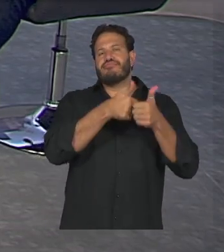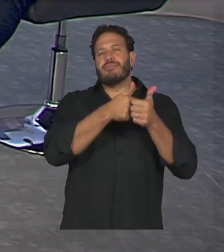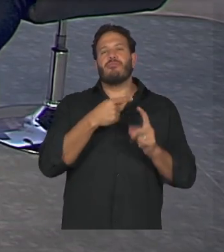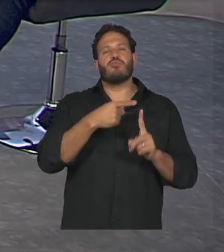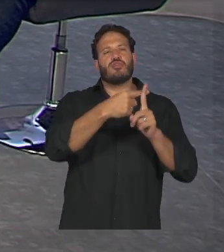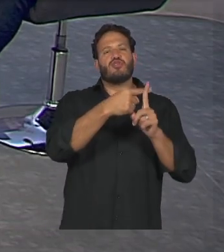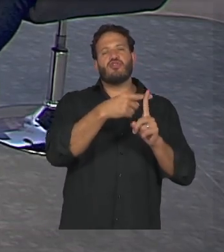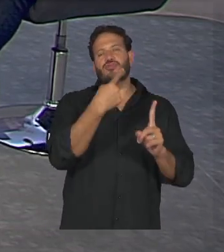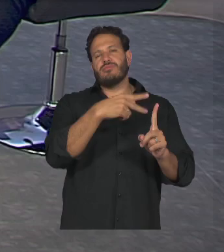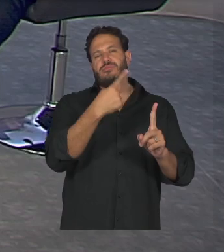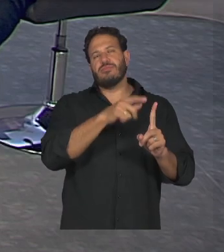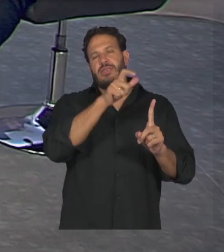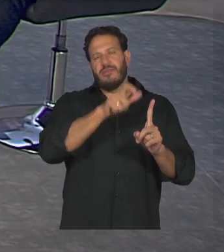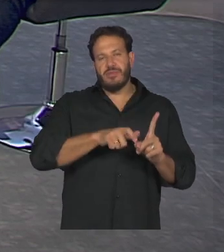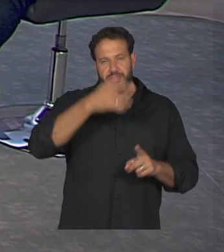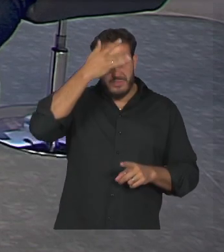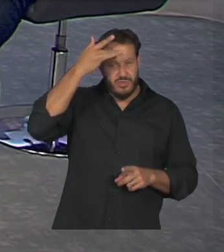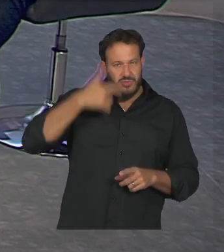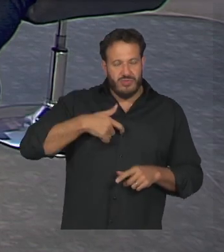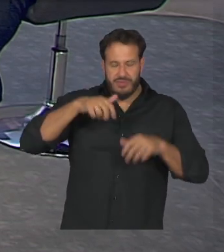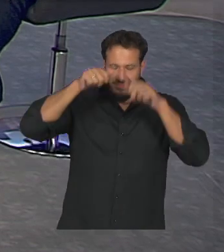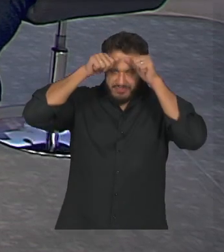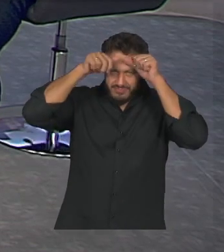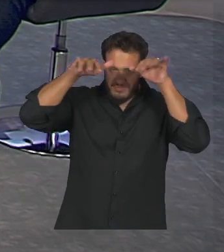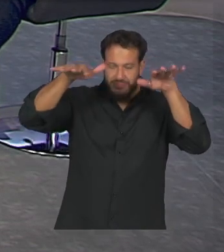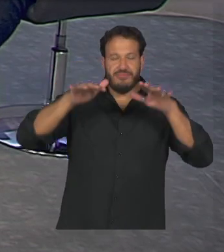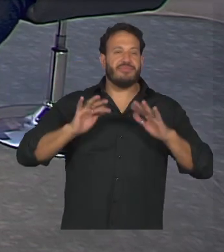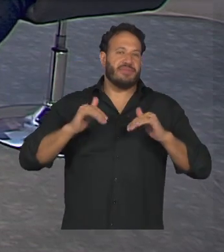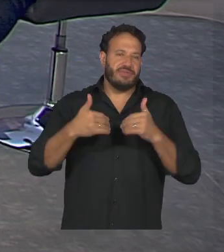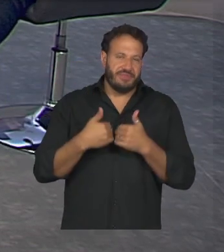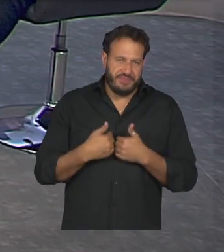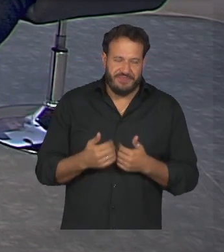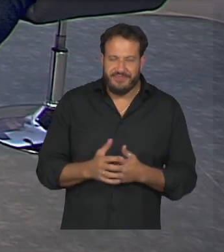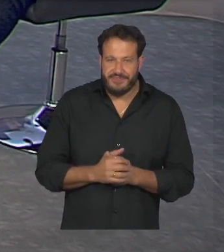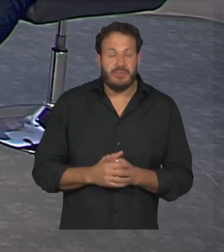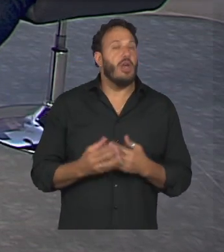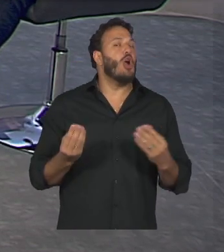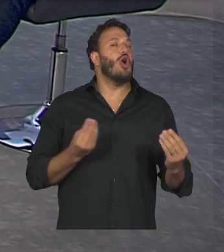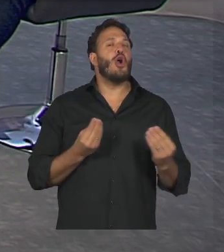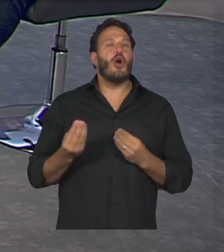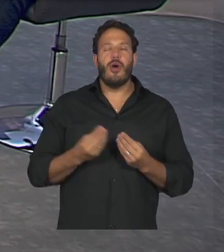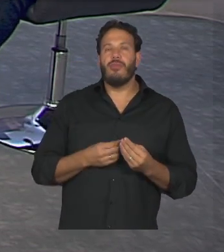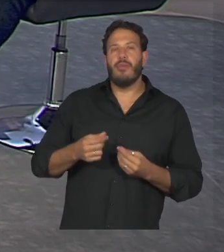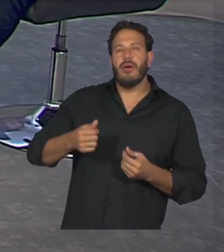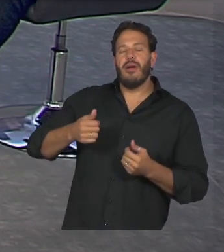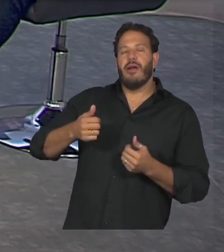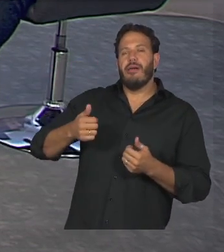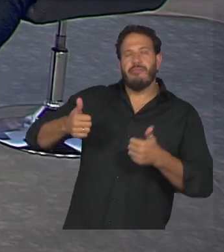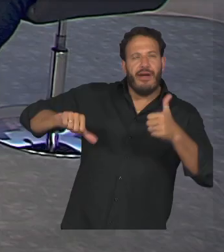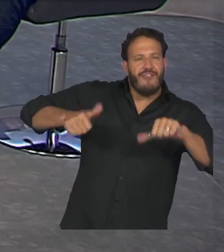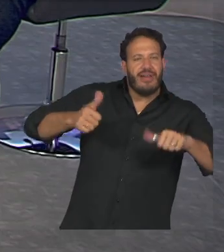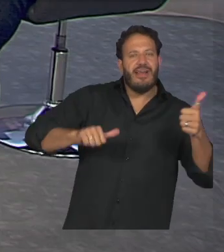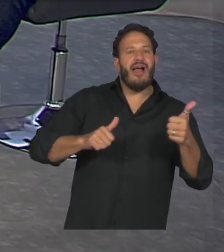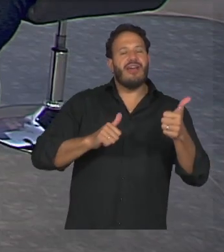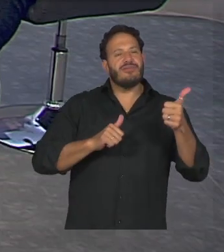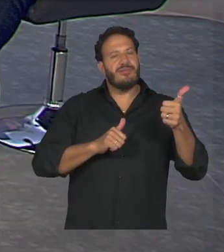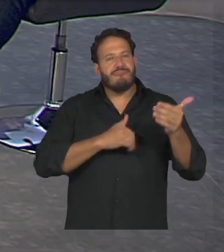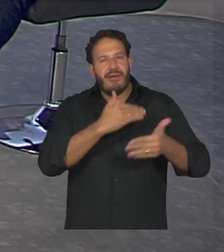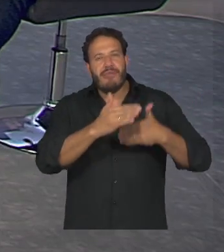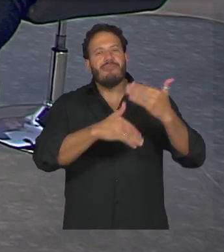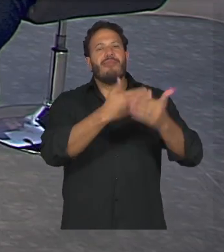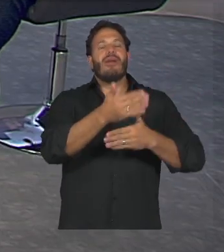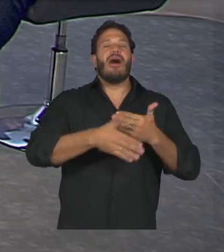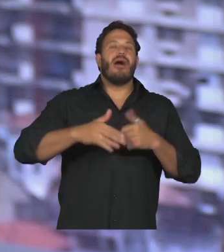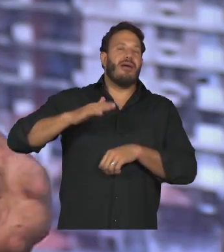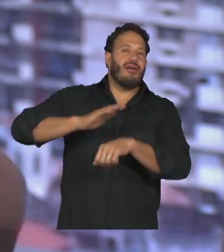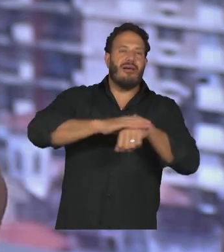o transtorno espectro autista como é avaliado o sucesso né o progresso desse tipo